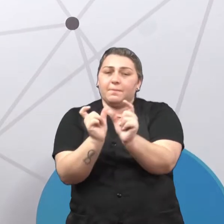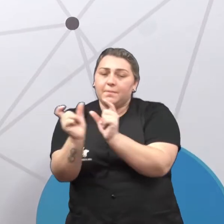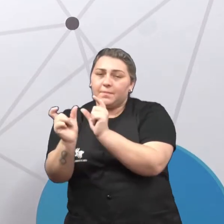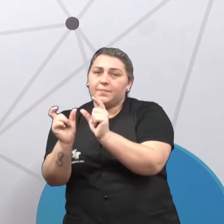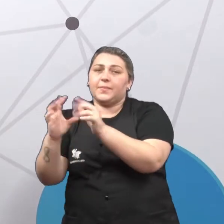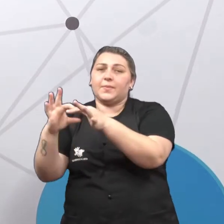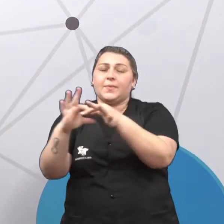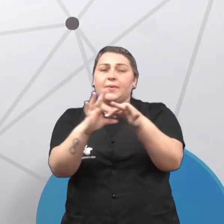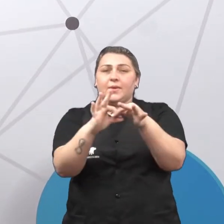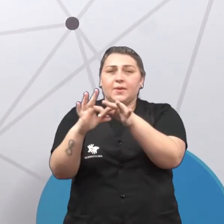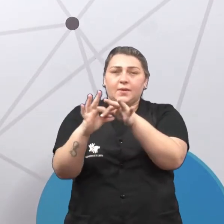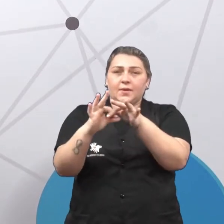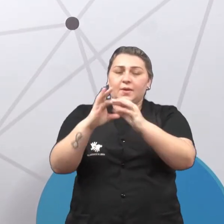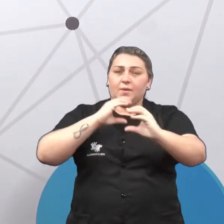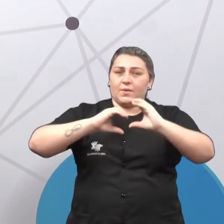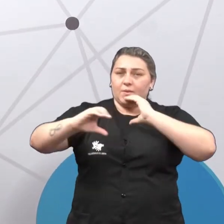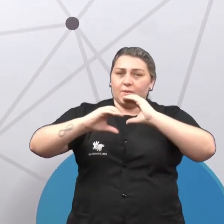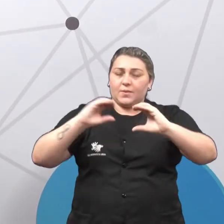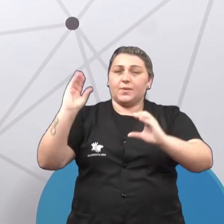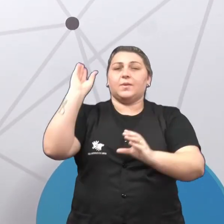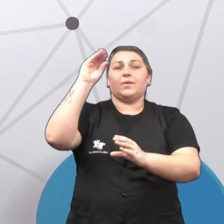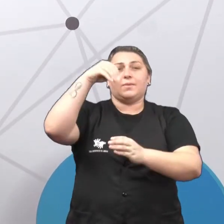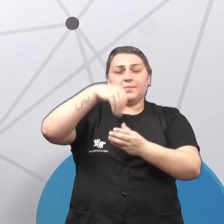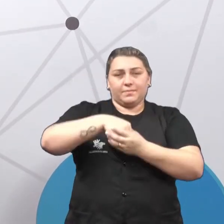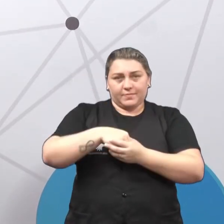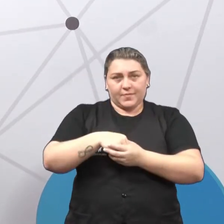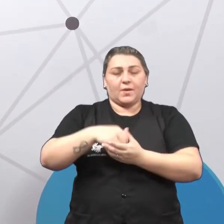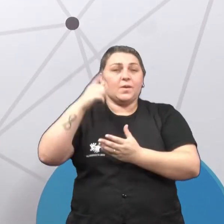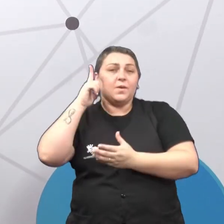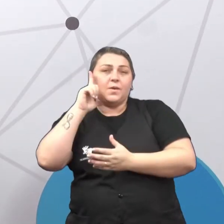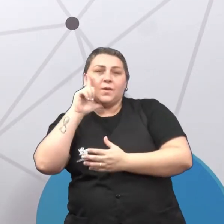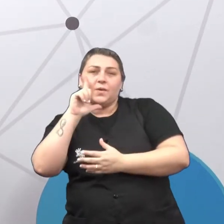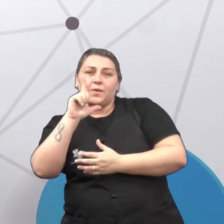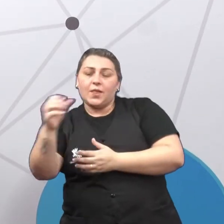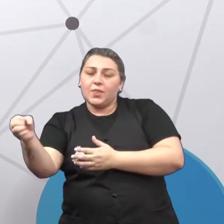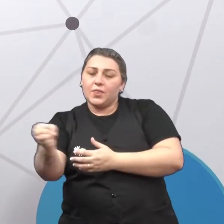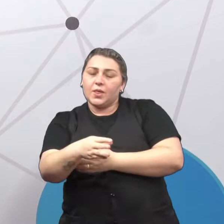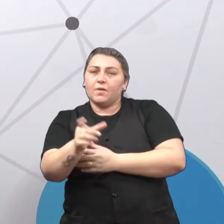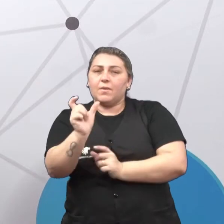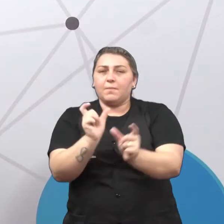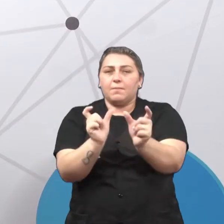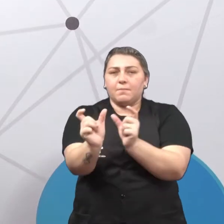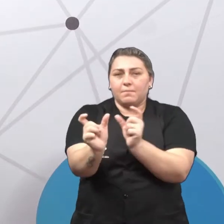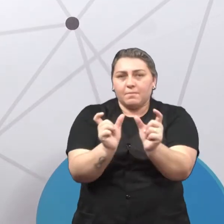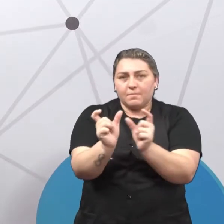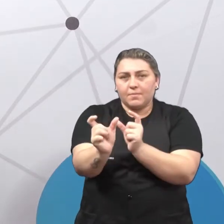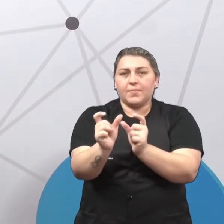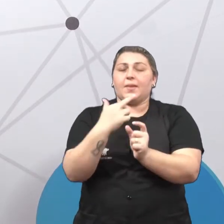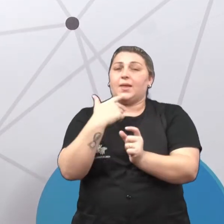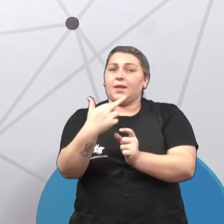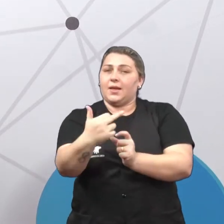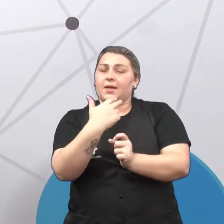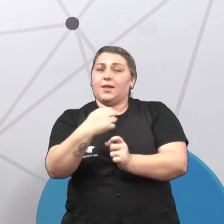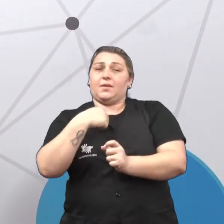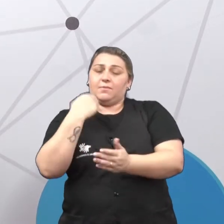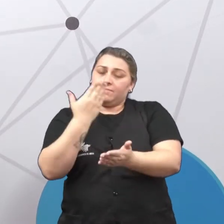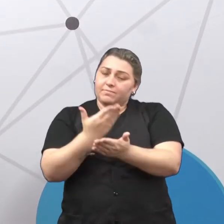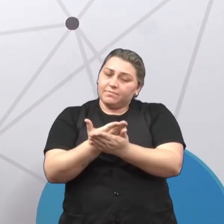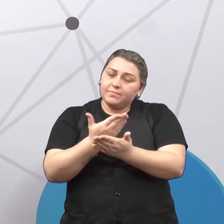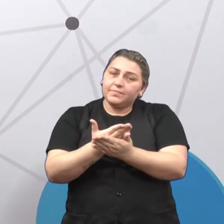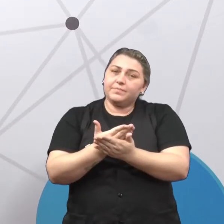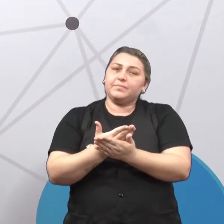comunicativo aí no qual ele está inserido vai me ajudar a adquirir palavras novas na língua-alvo que eu tô estudando. Além disso,